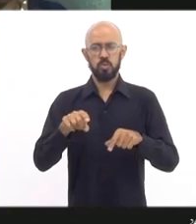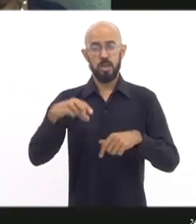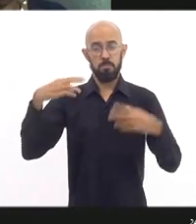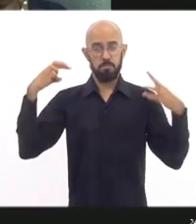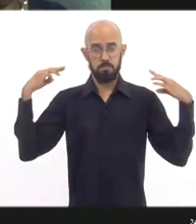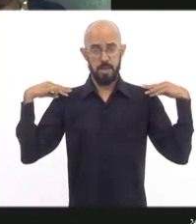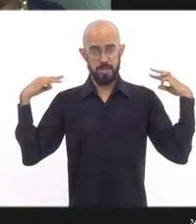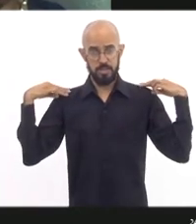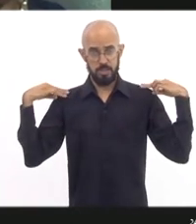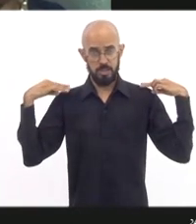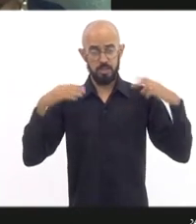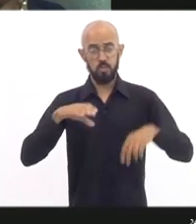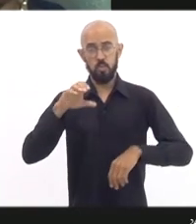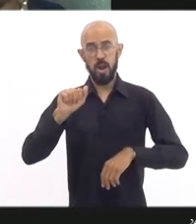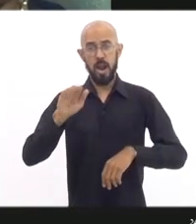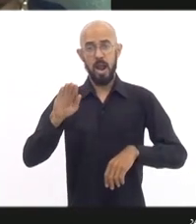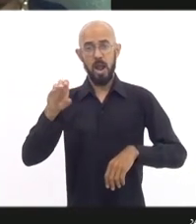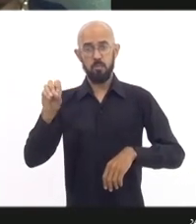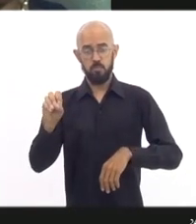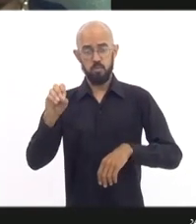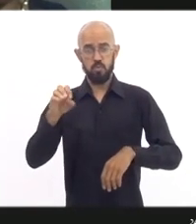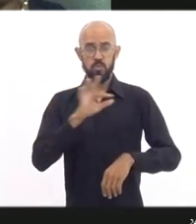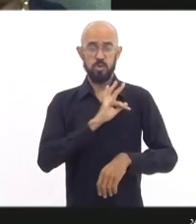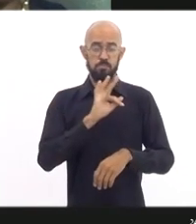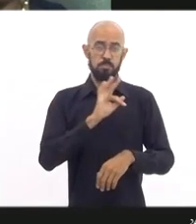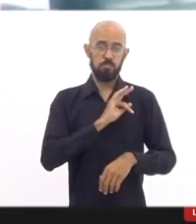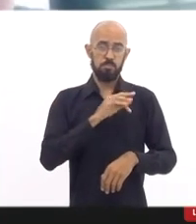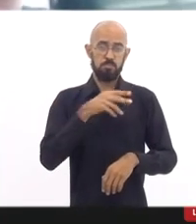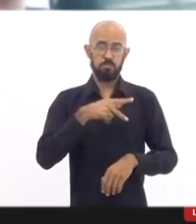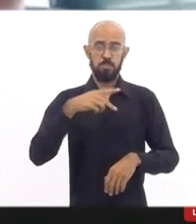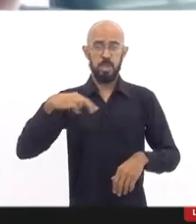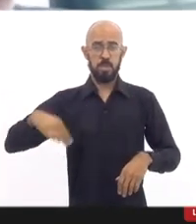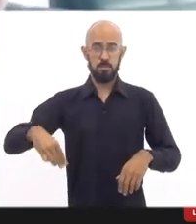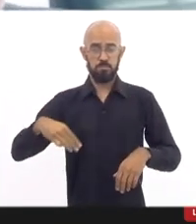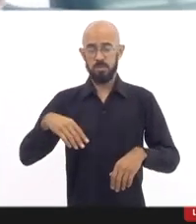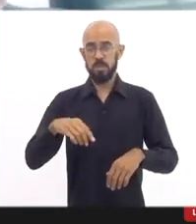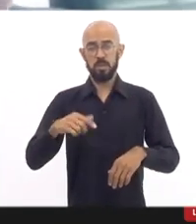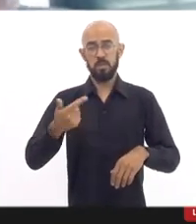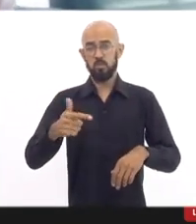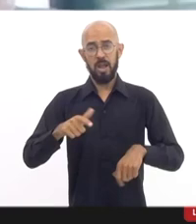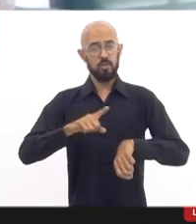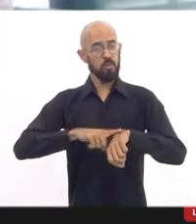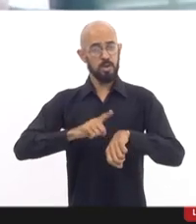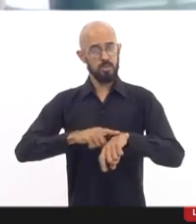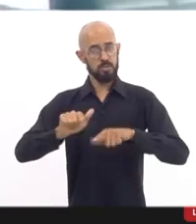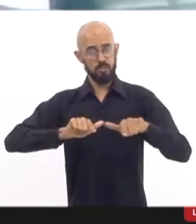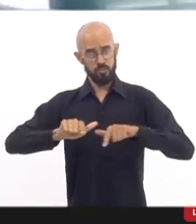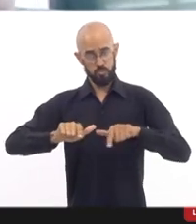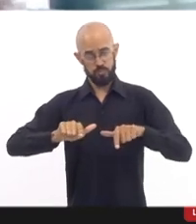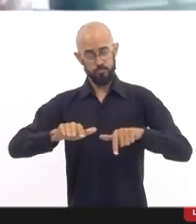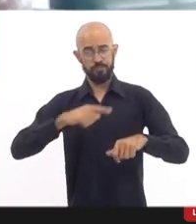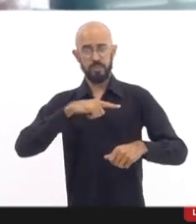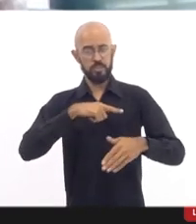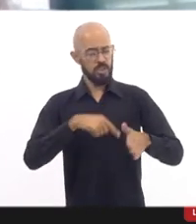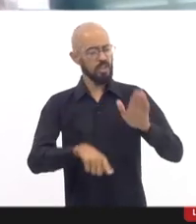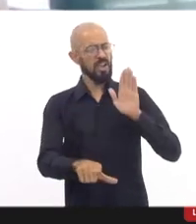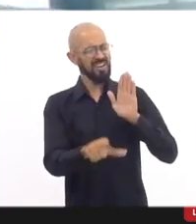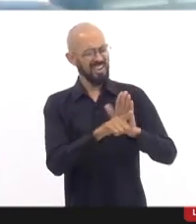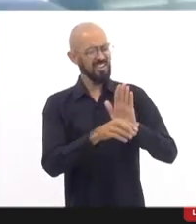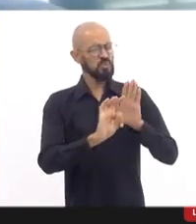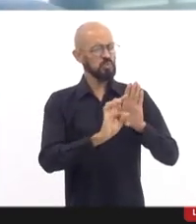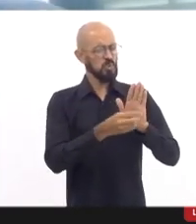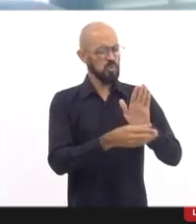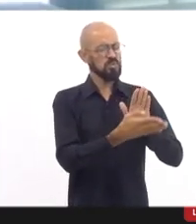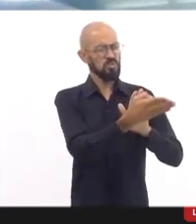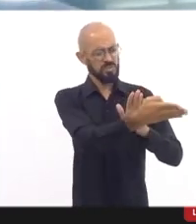Marinha e um cabo da PM, ambos fora de serviço. E que a gente tem aquelas outras leis todas, que você ou apoiou, ou é com a